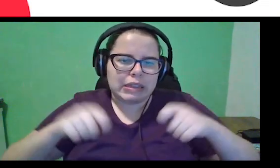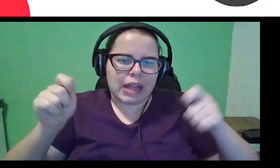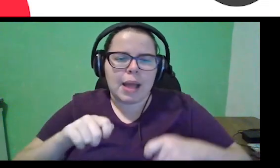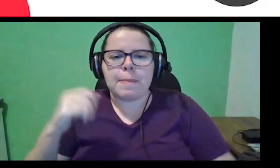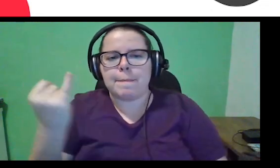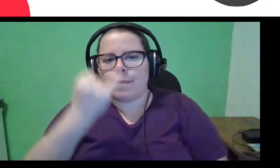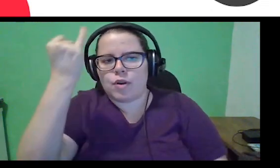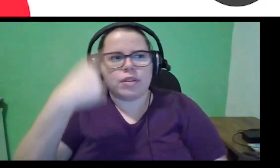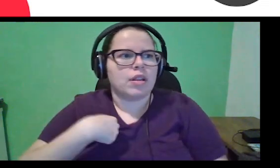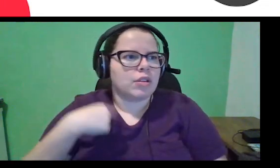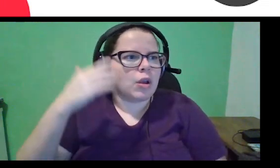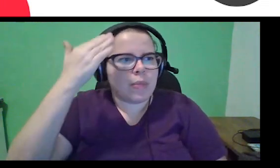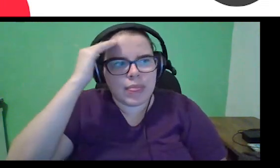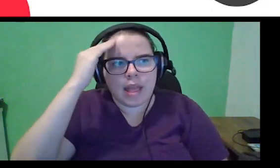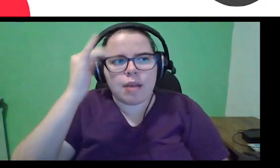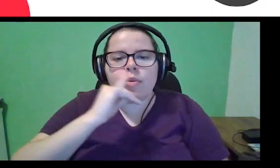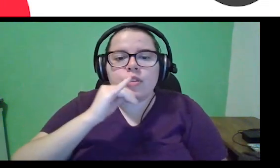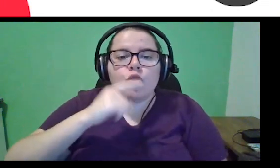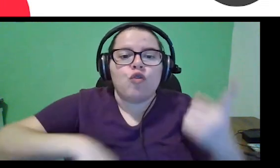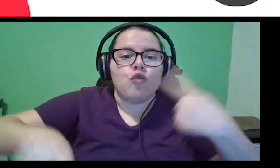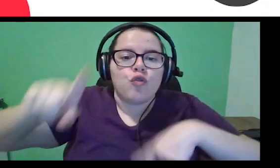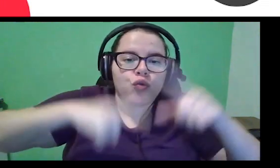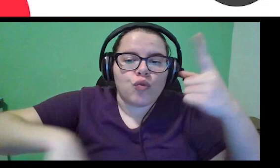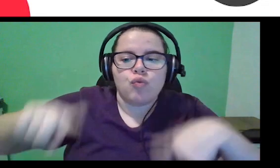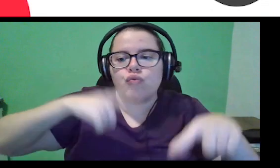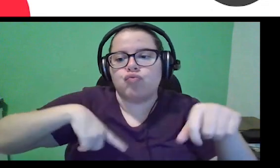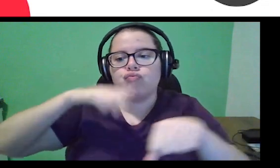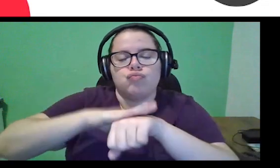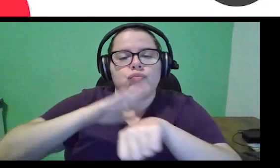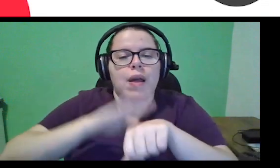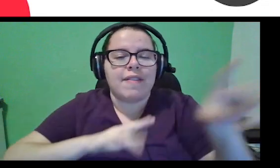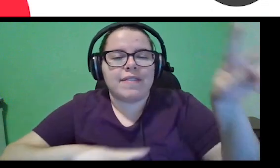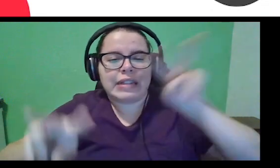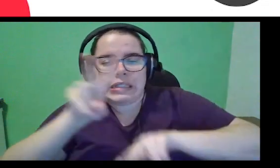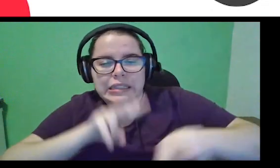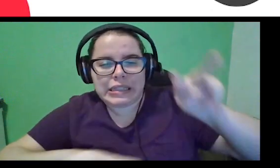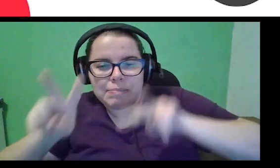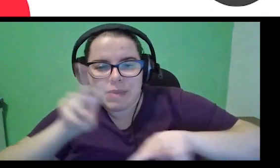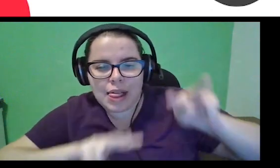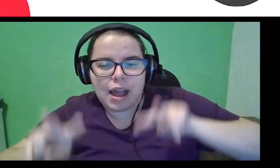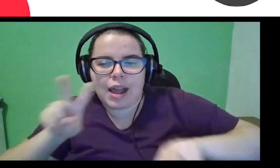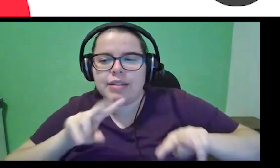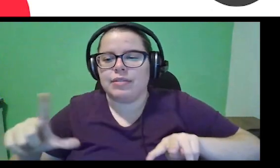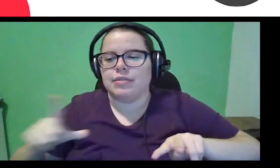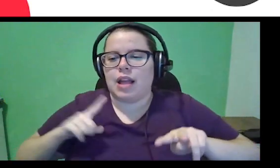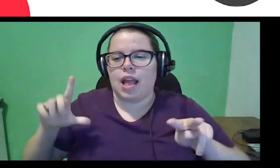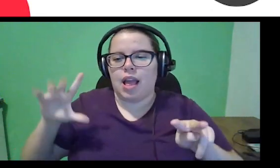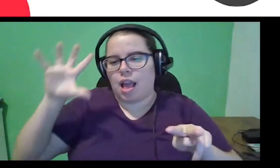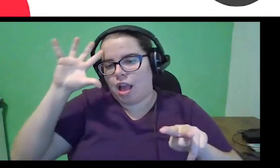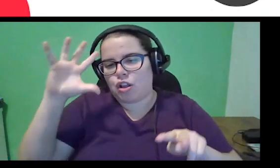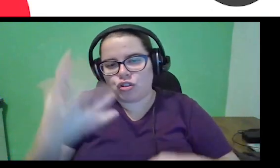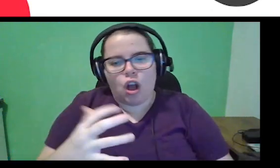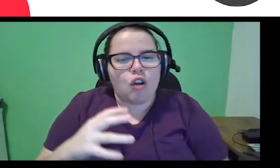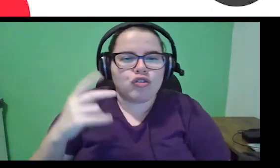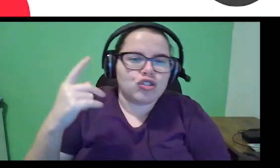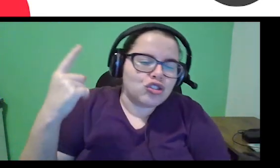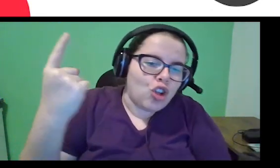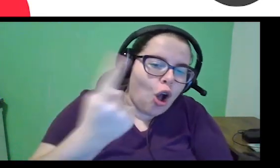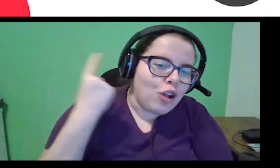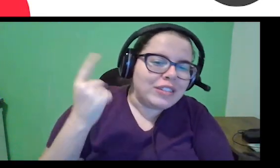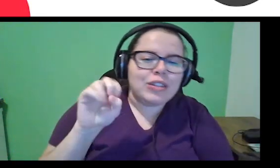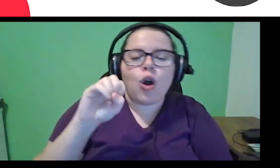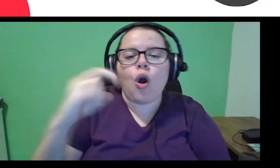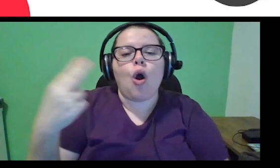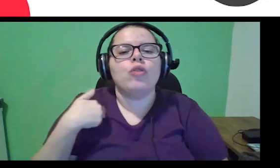importante eu entender se esse fluxo que a gente deu visibilidade, ele se resolve sozinho, ou